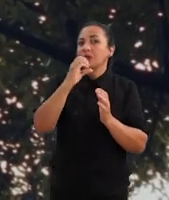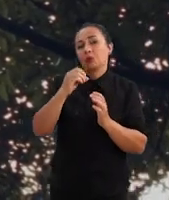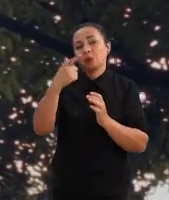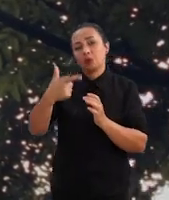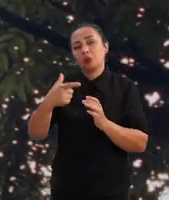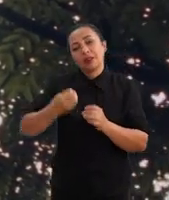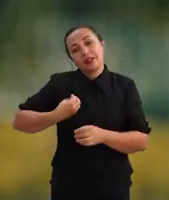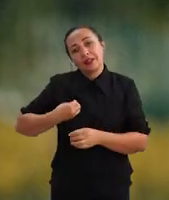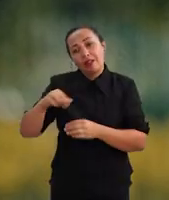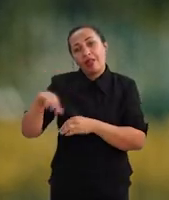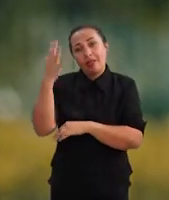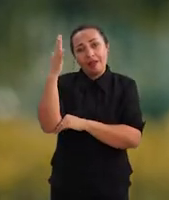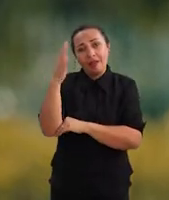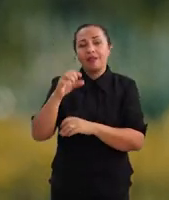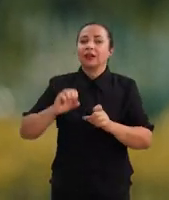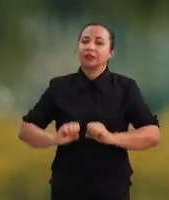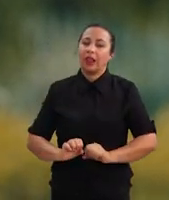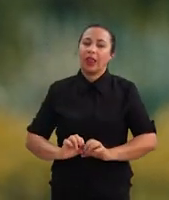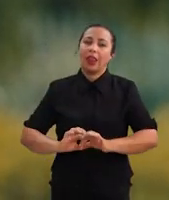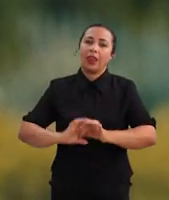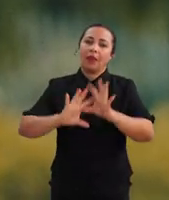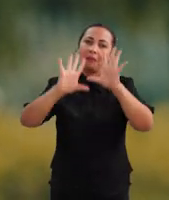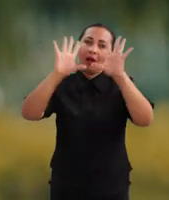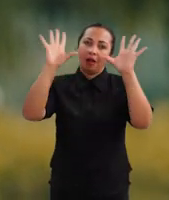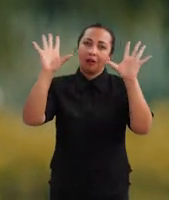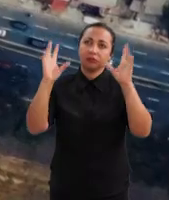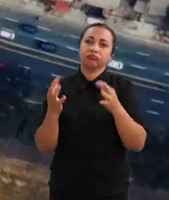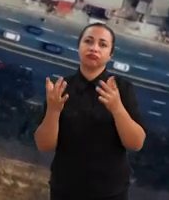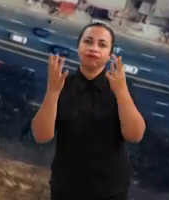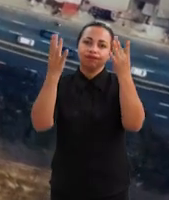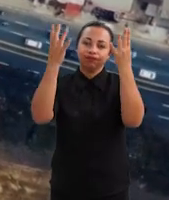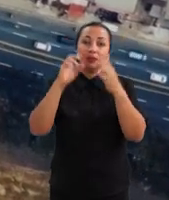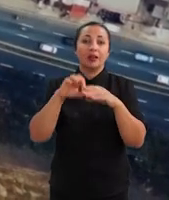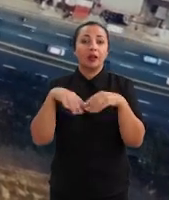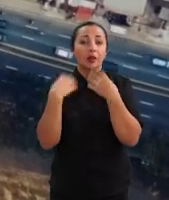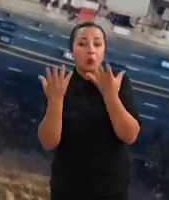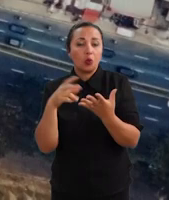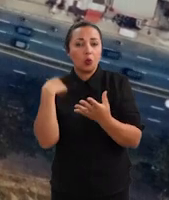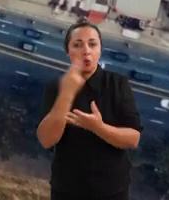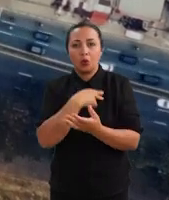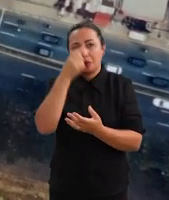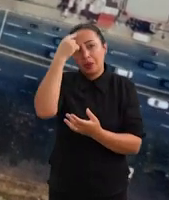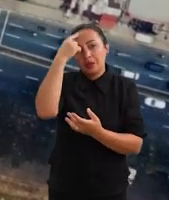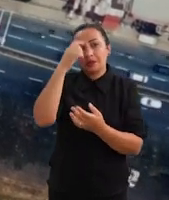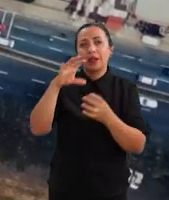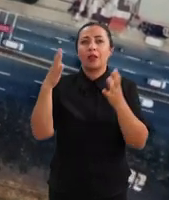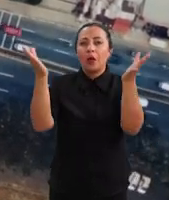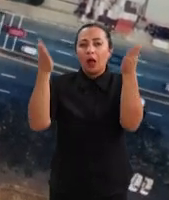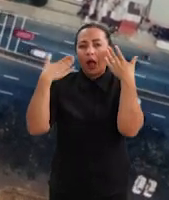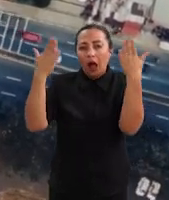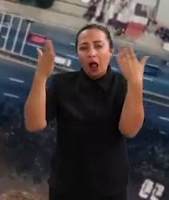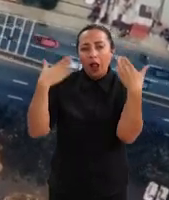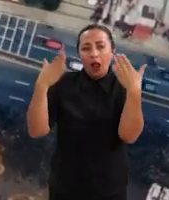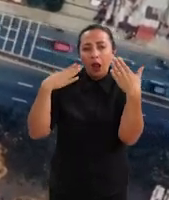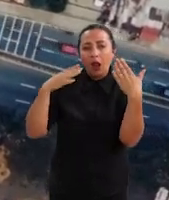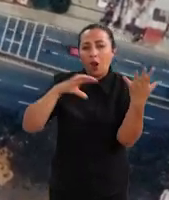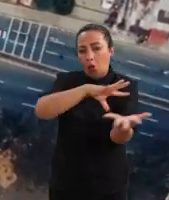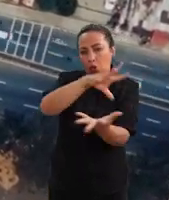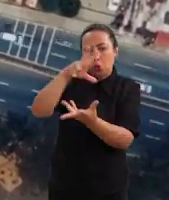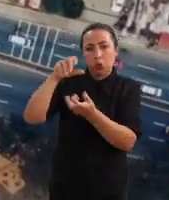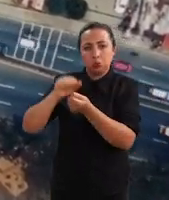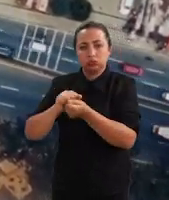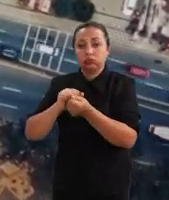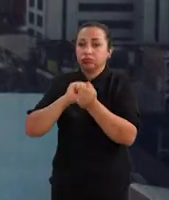estrutura aqui da árvore, ele vai ser liberado novamente para a atmosfera. Geralmente, quando a gente pensa em efeito estufa, aquecimento global, geralmente a gente